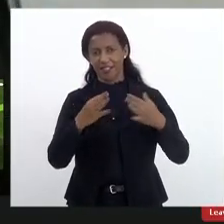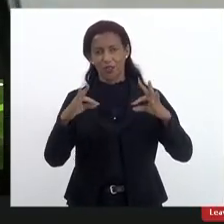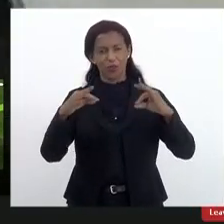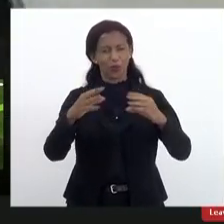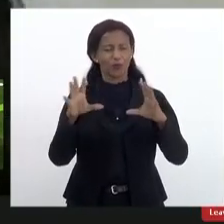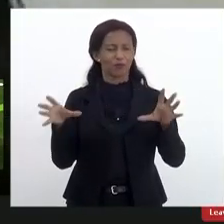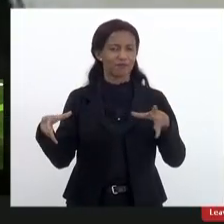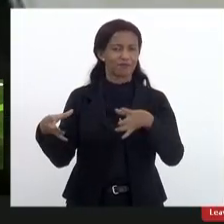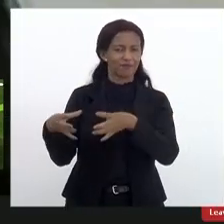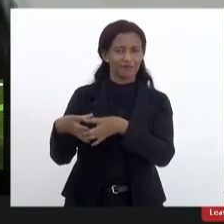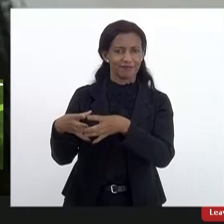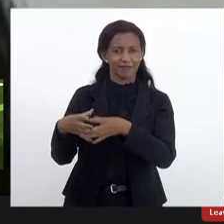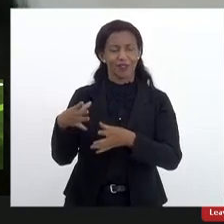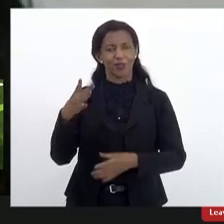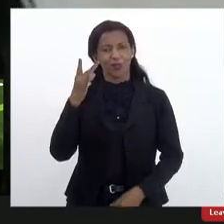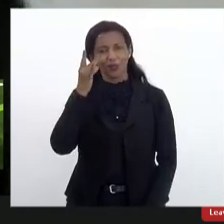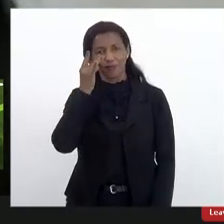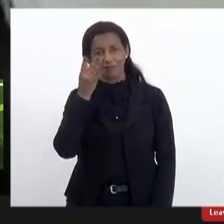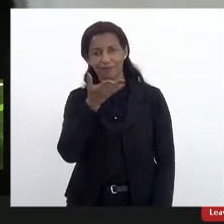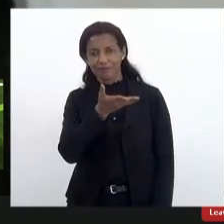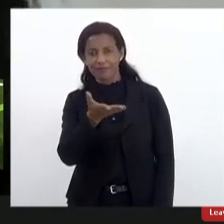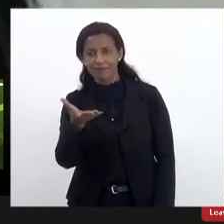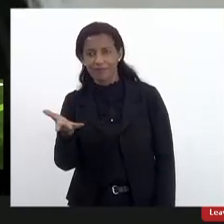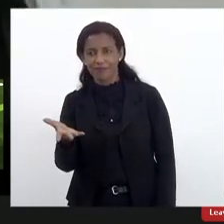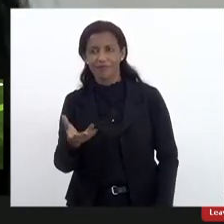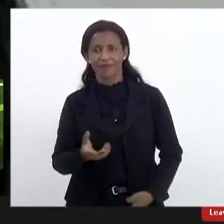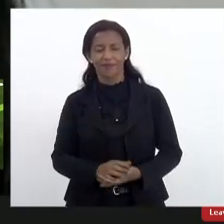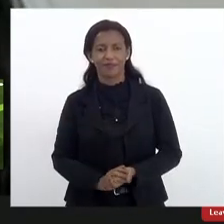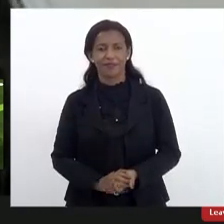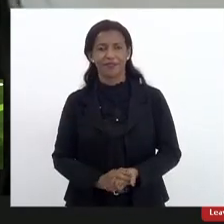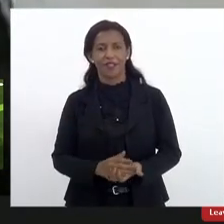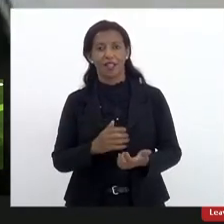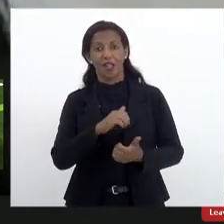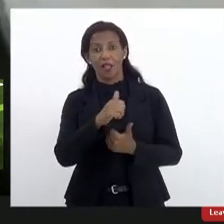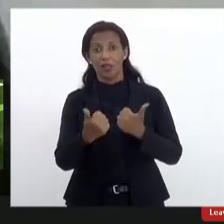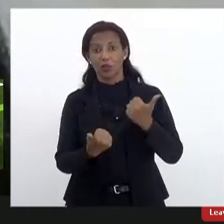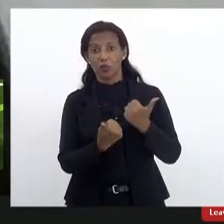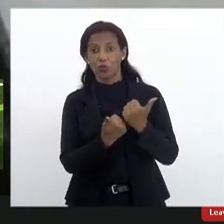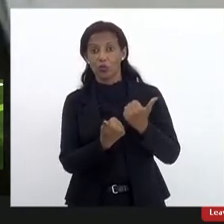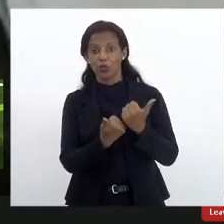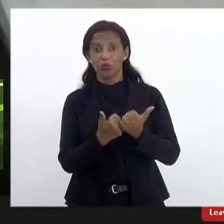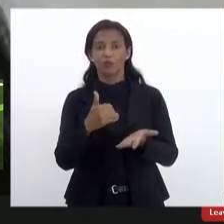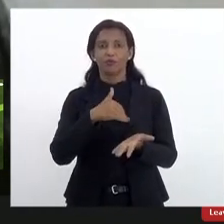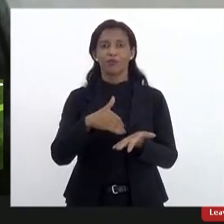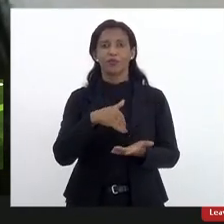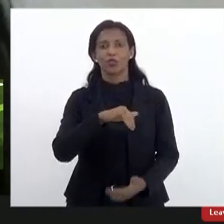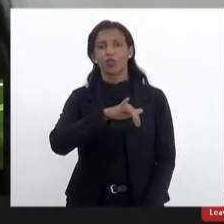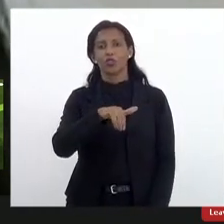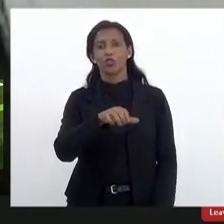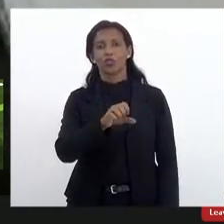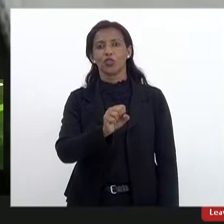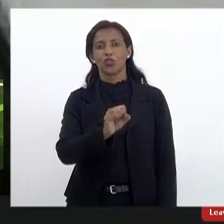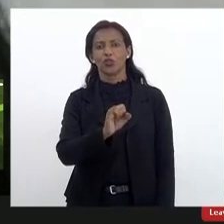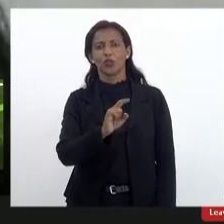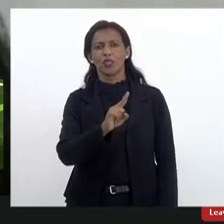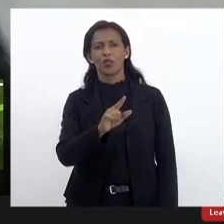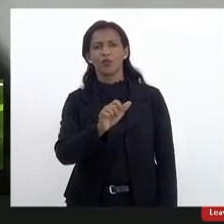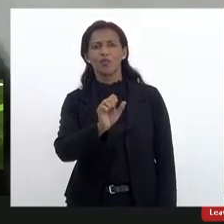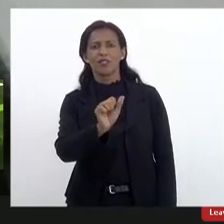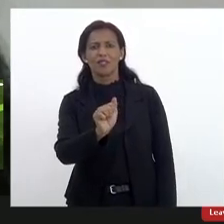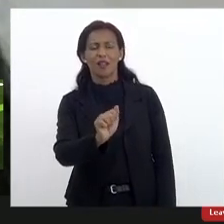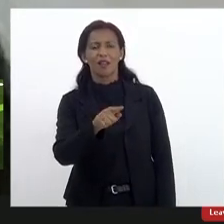comissão a todos os presentes a subsecretária Joíza da secretaria de educação